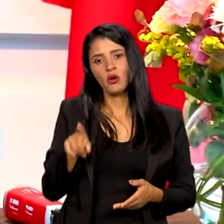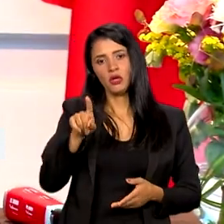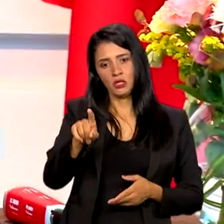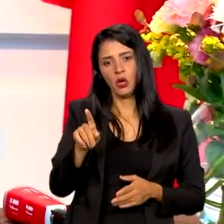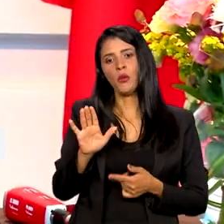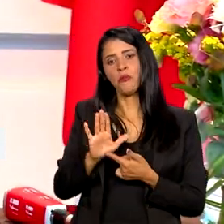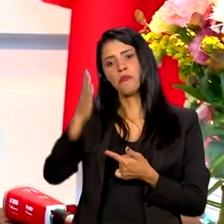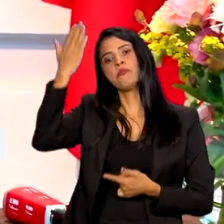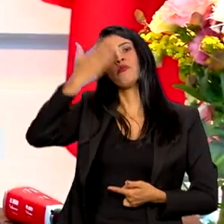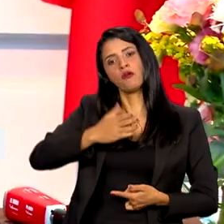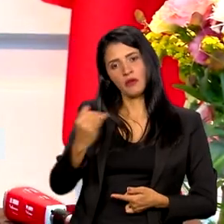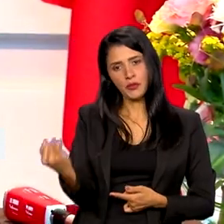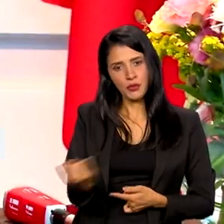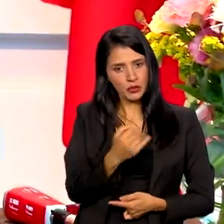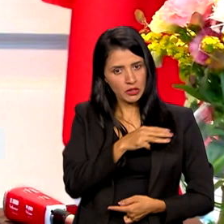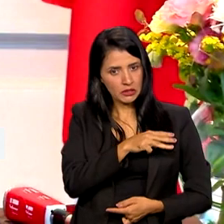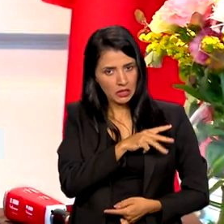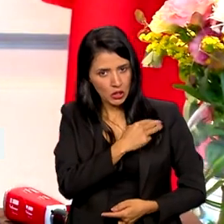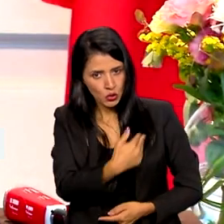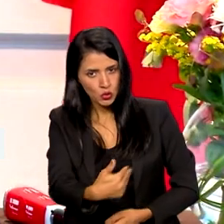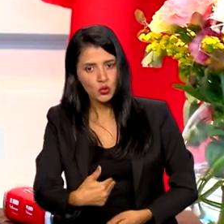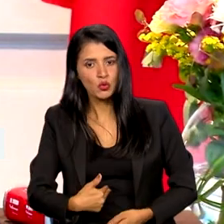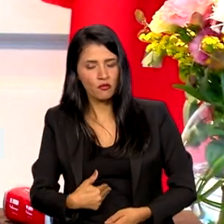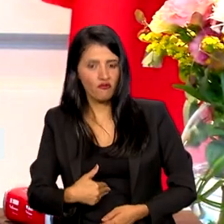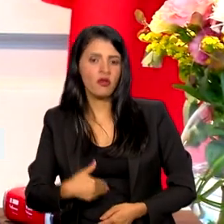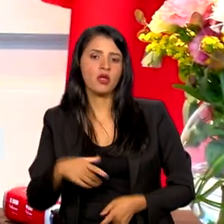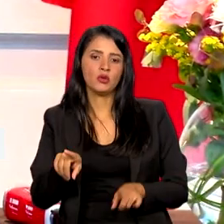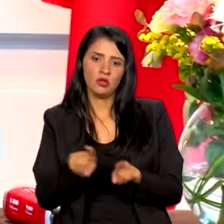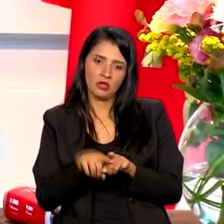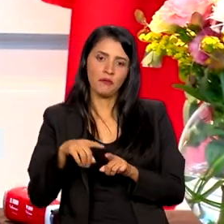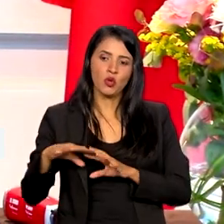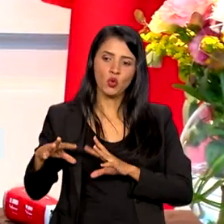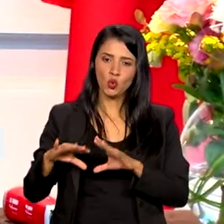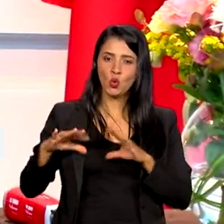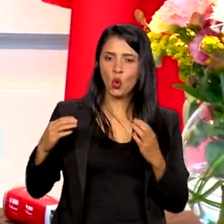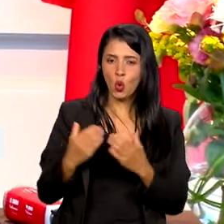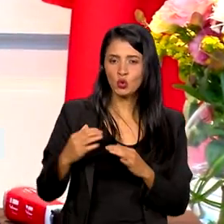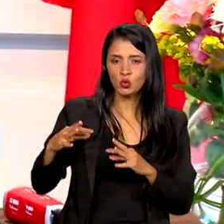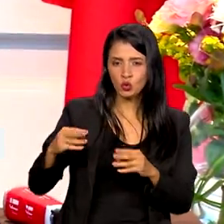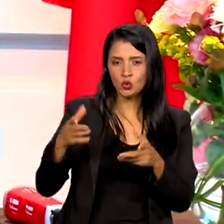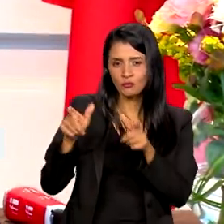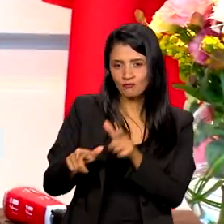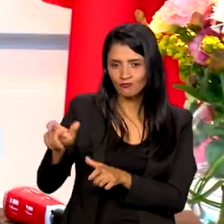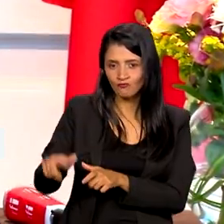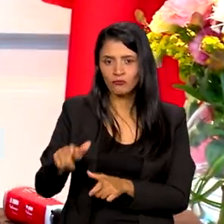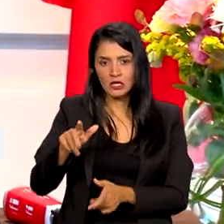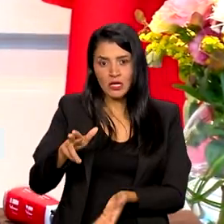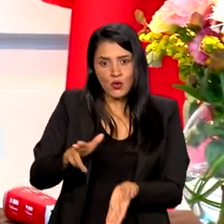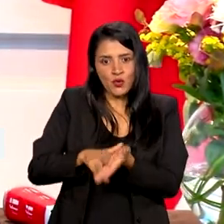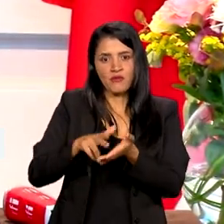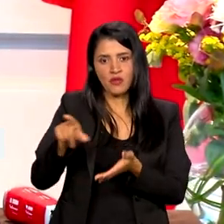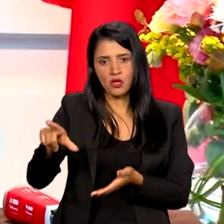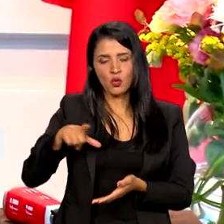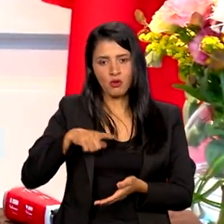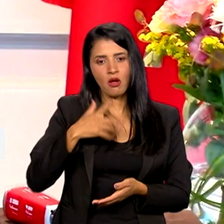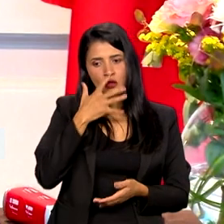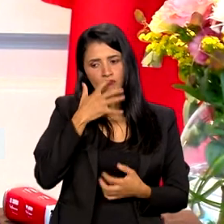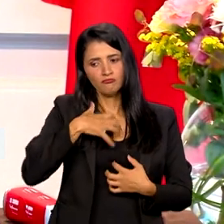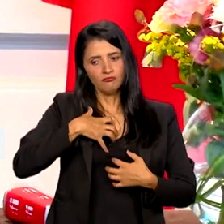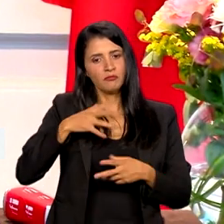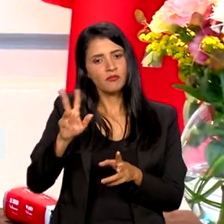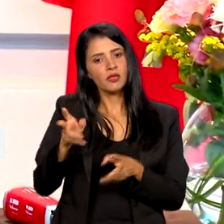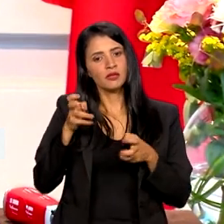desse governo, não só nesse lugar, mas também para a comunidade brasileira como um todo. Esse reconhecimento eu senti também,